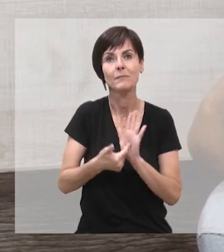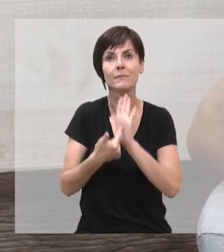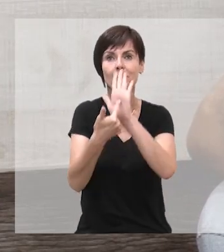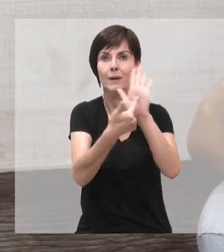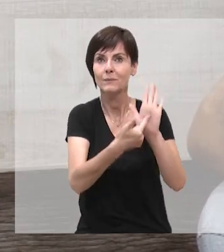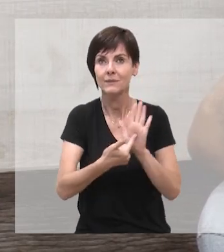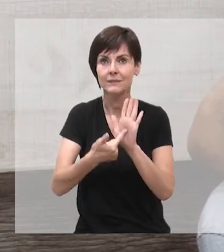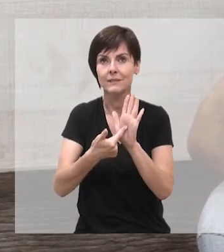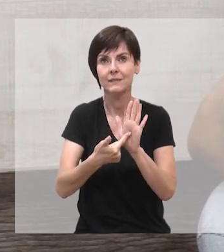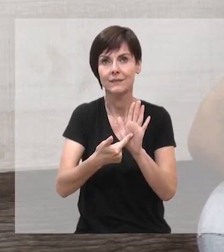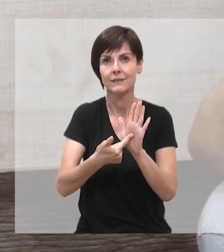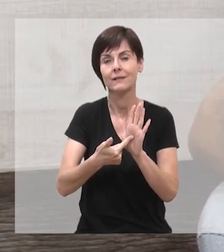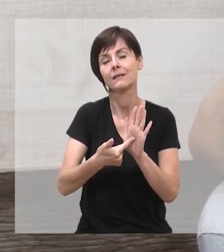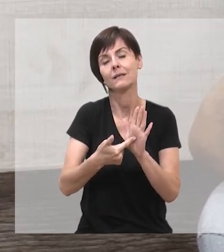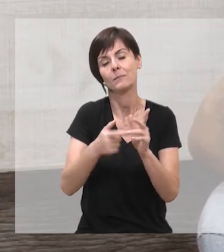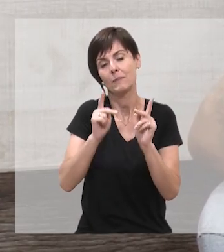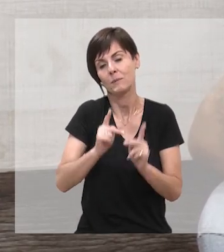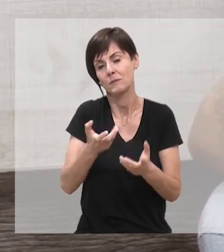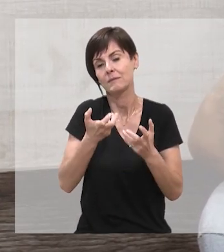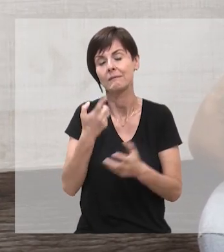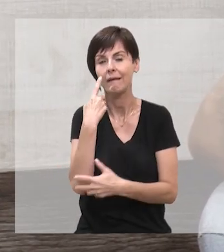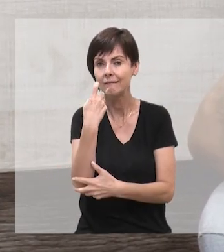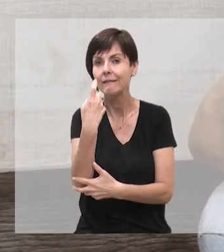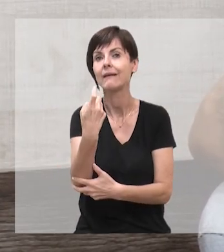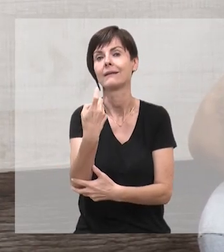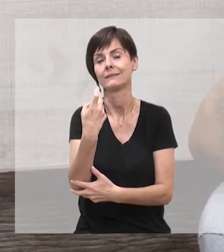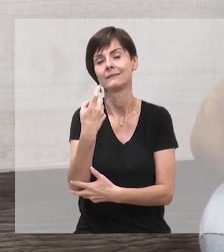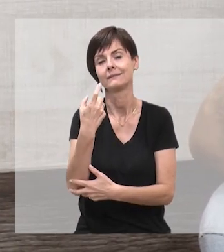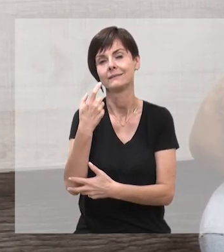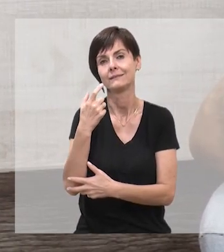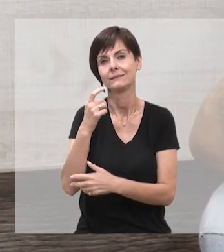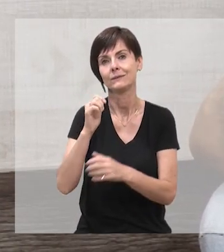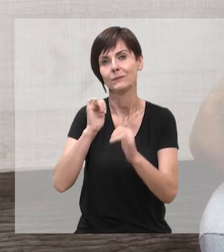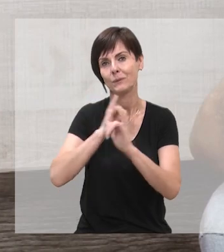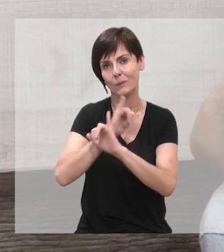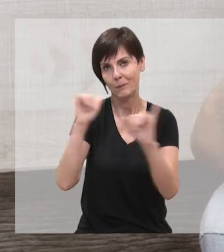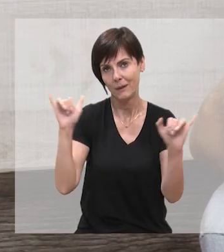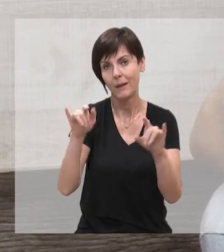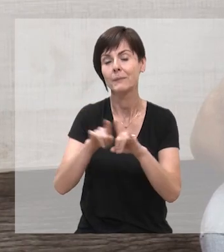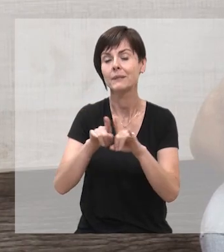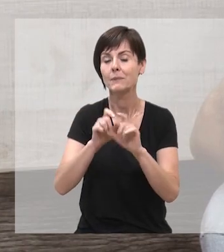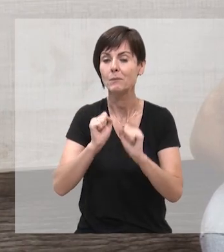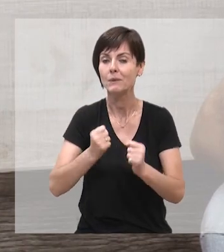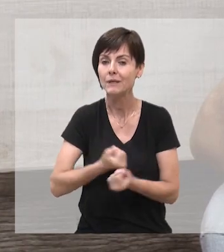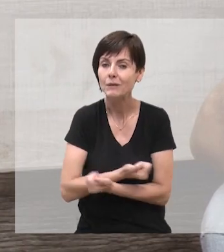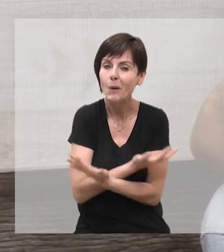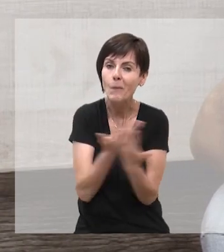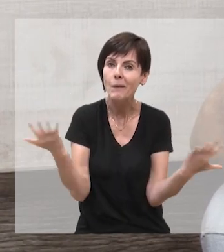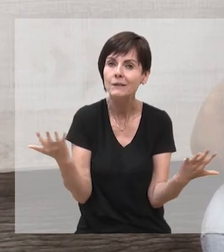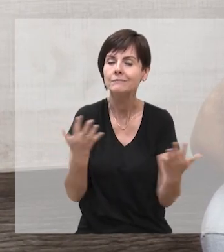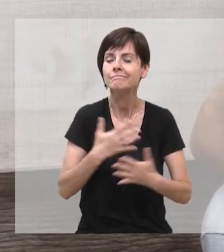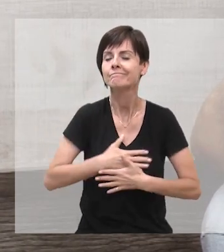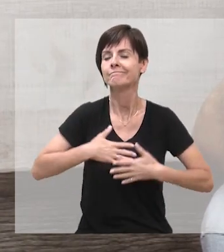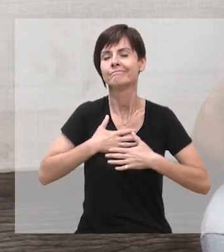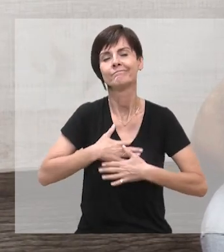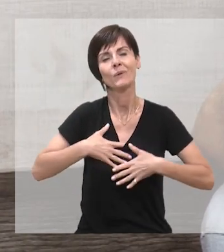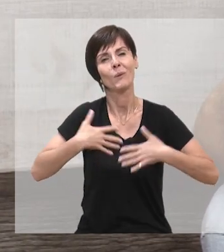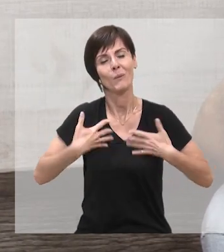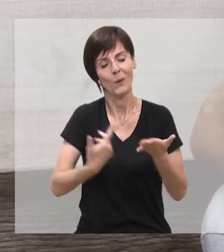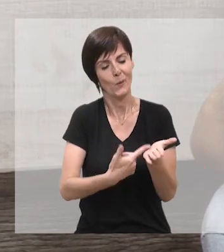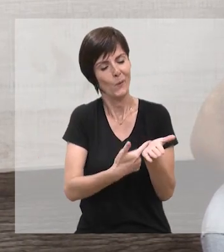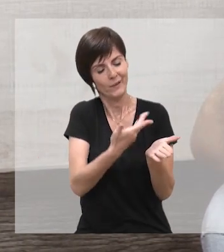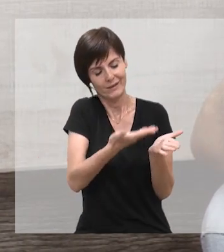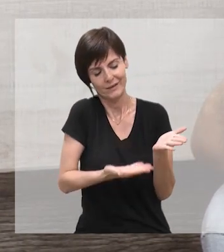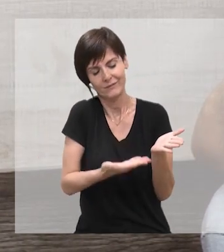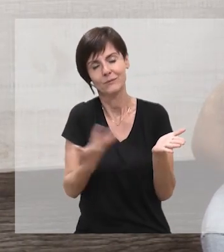para apresentar para o espectador do seu programa. E poder compartilhar um feito que me dá muita satisfação.